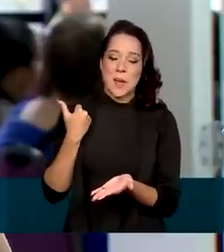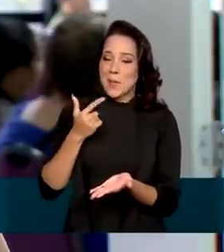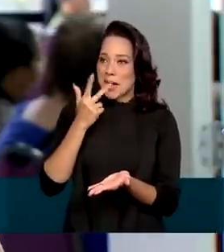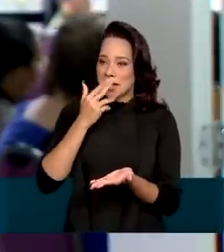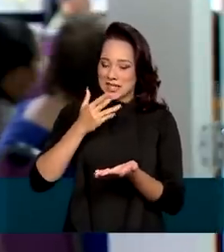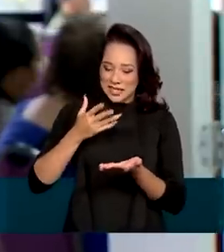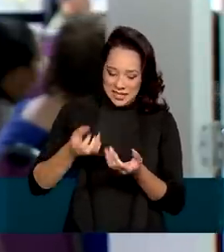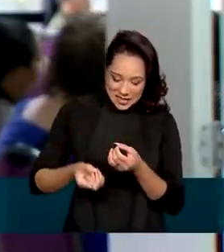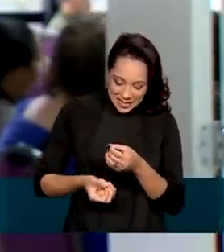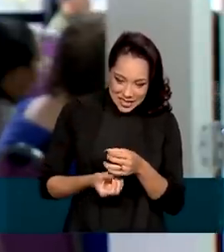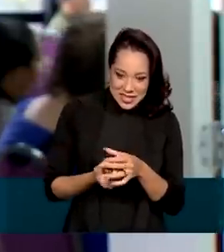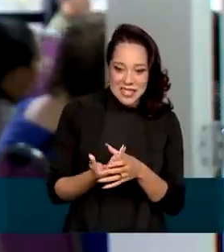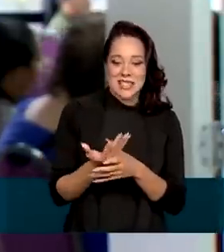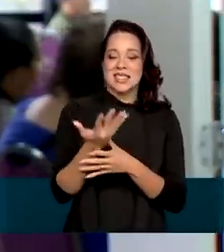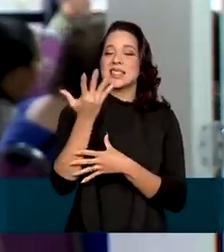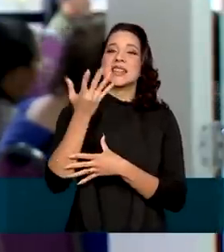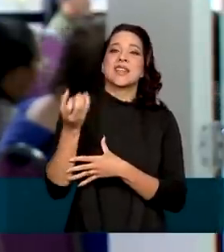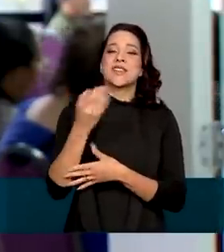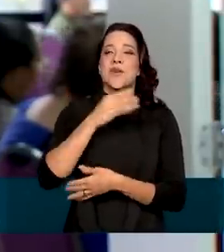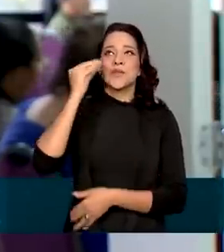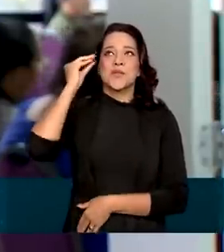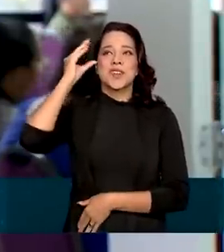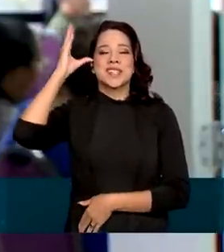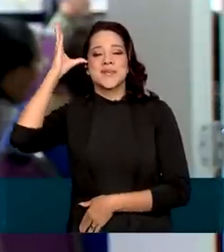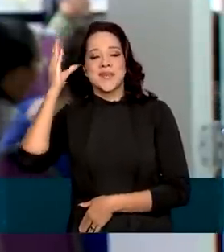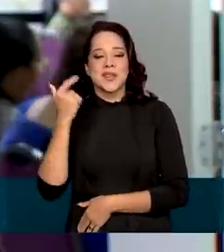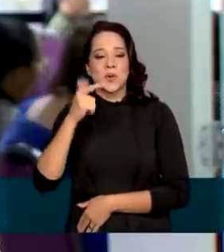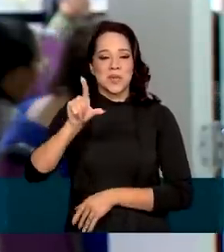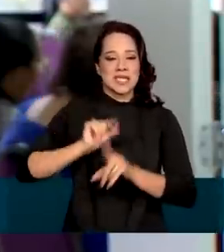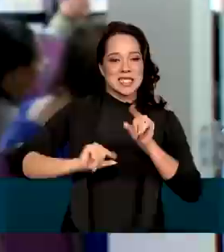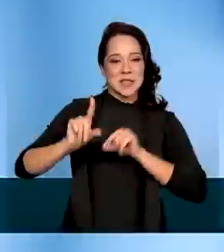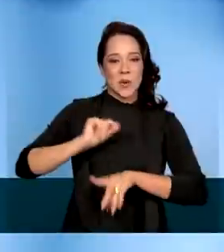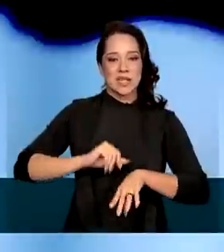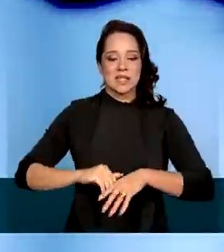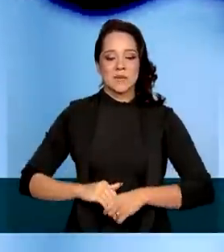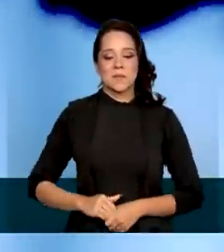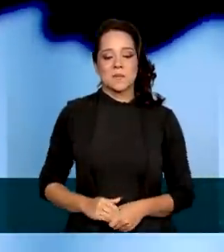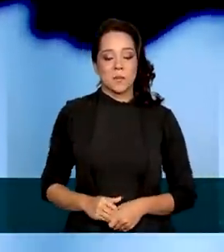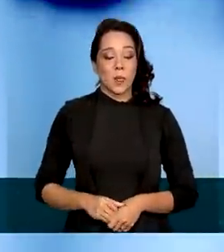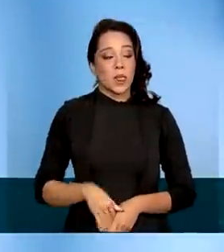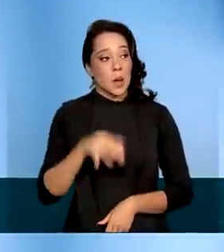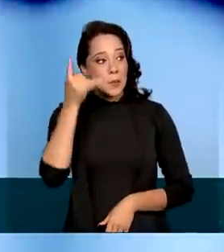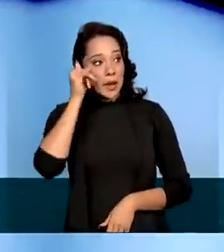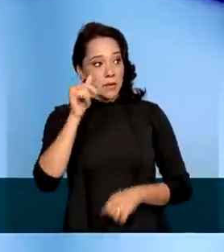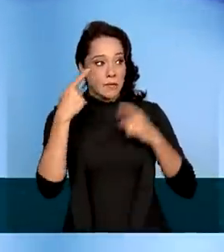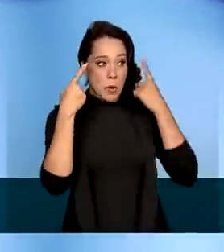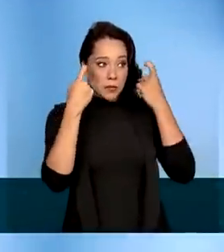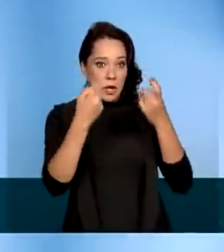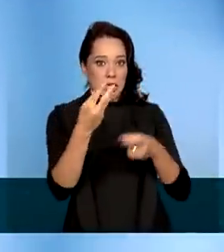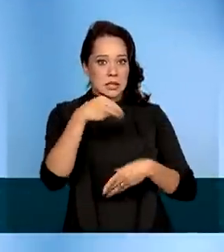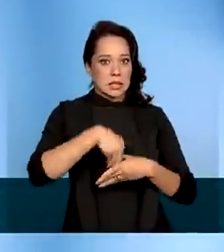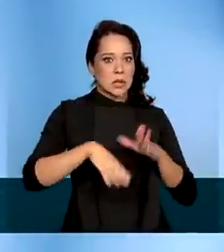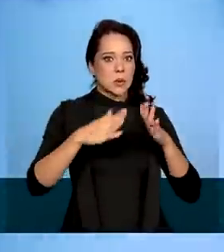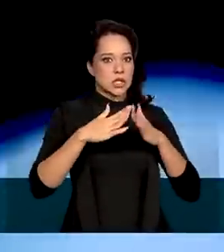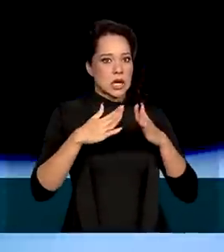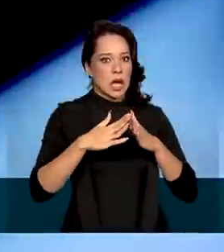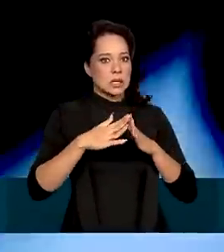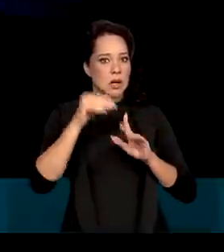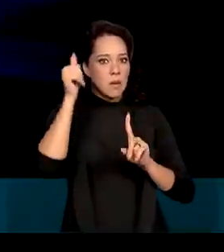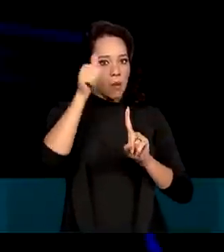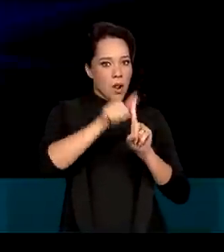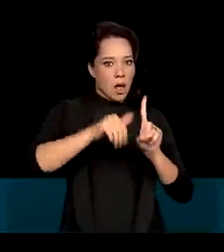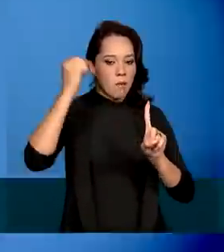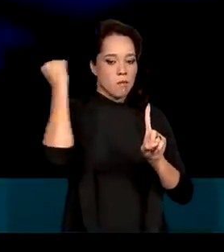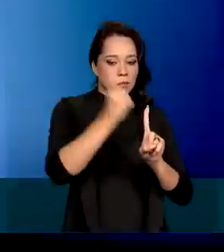renascimento, buscar novos conhecimentos e outras alternativas. Para prevenir a violência doméstica e o feminicídio, a